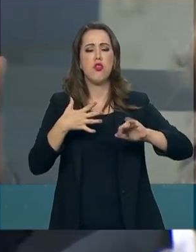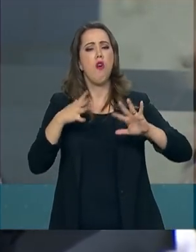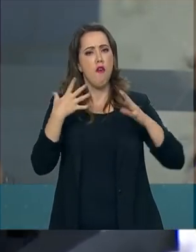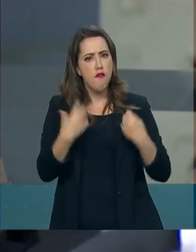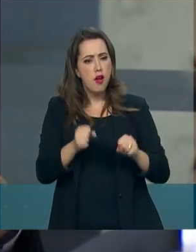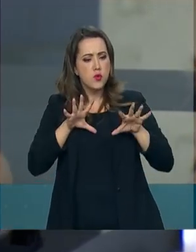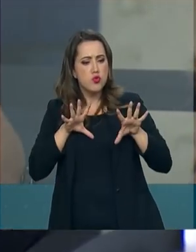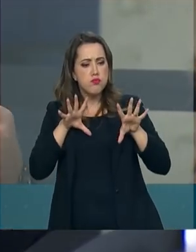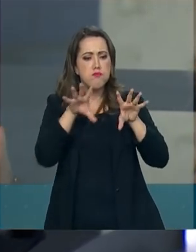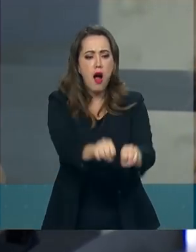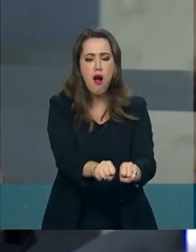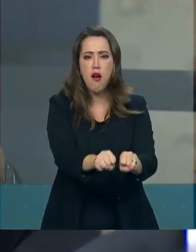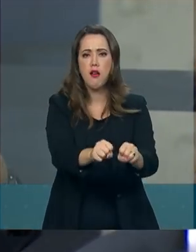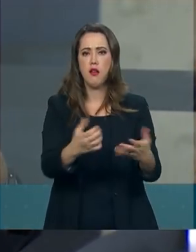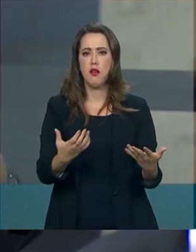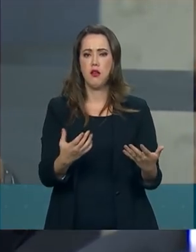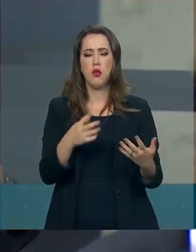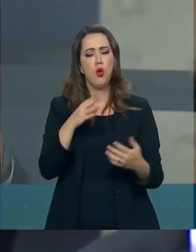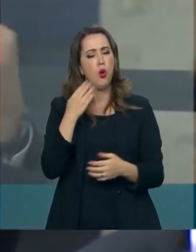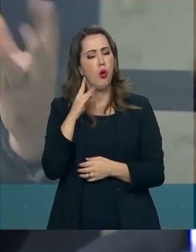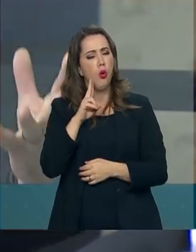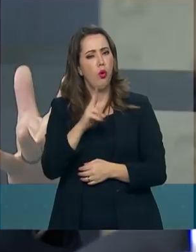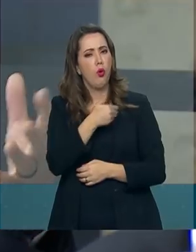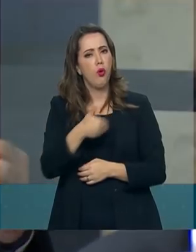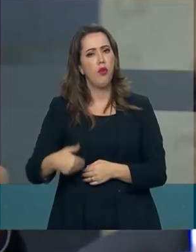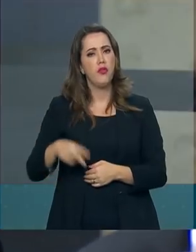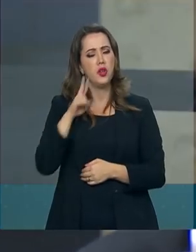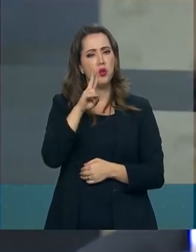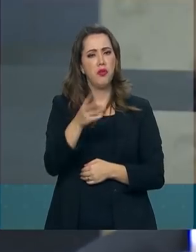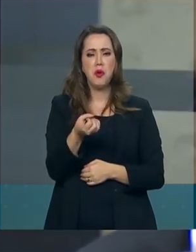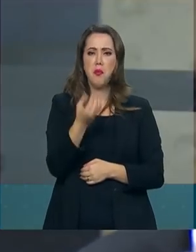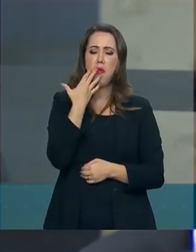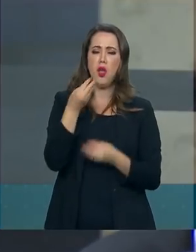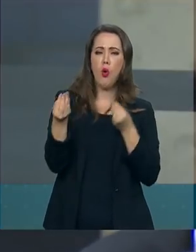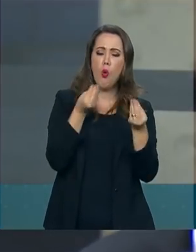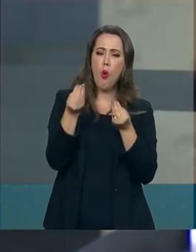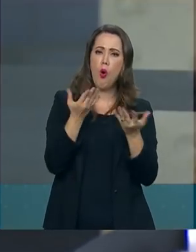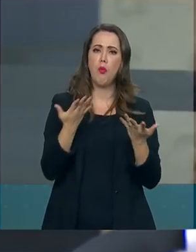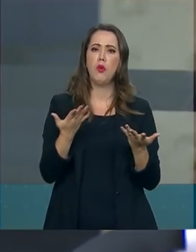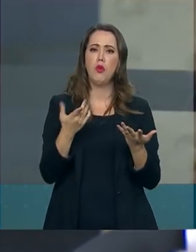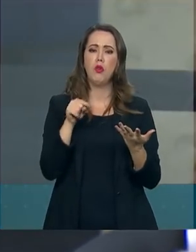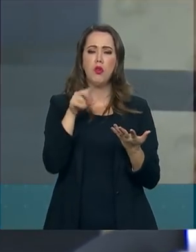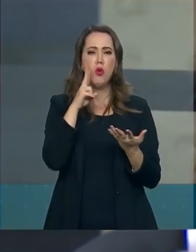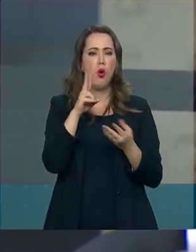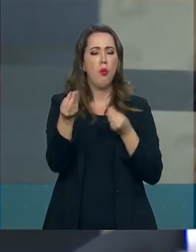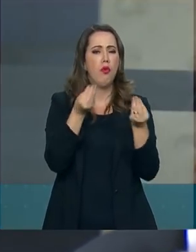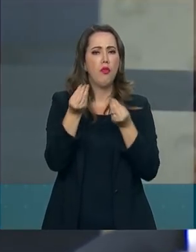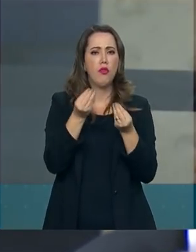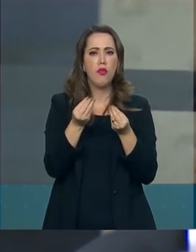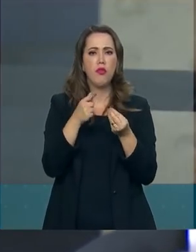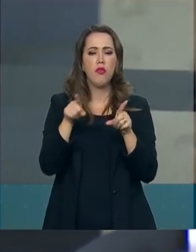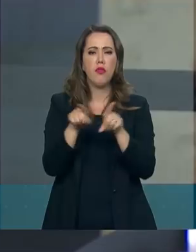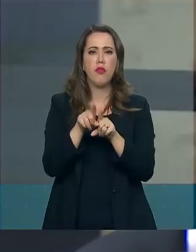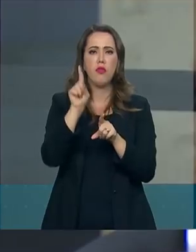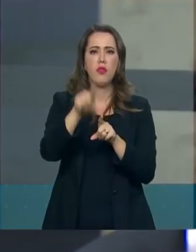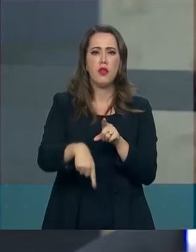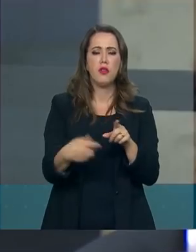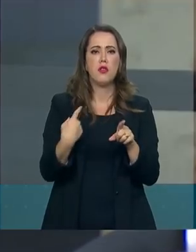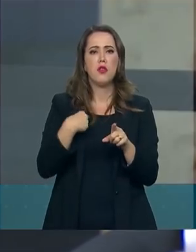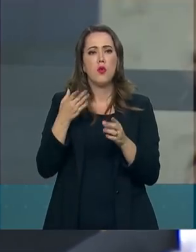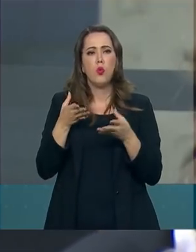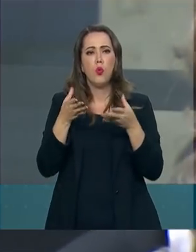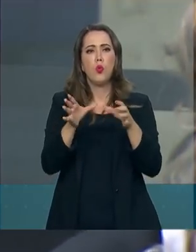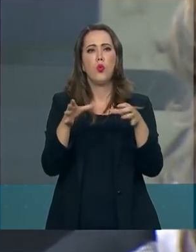governo que vê com bons olhos essas manifestações pelo seu sentido democrático, como é que verifica, endossa, por exemplo,